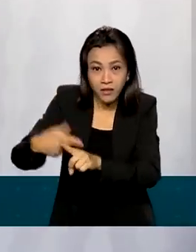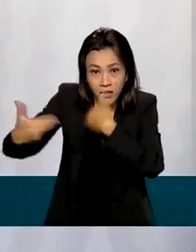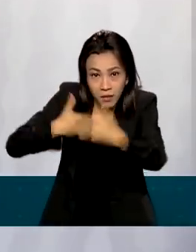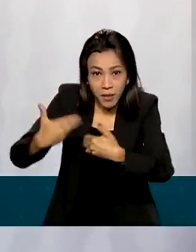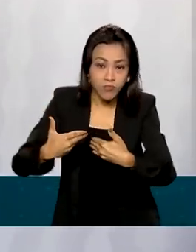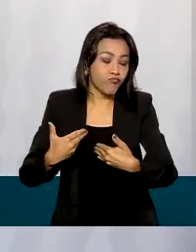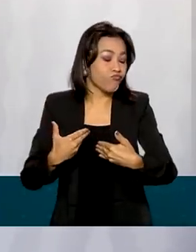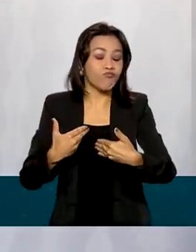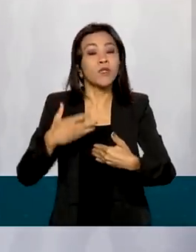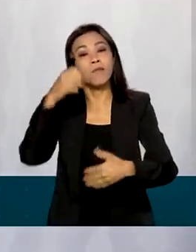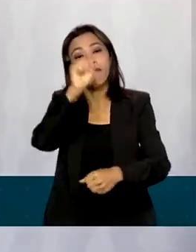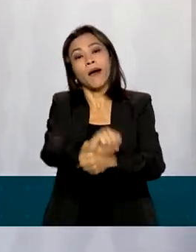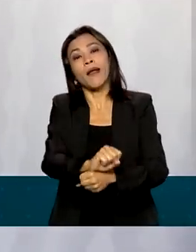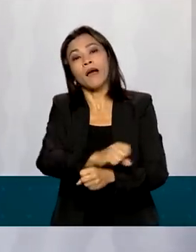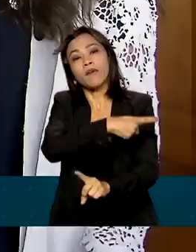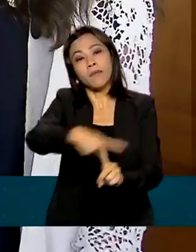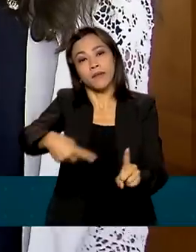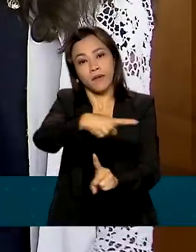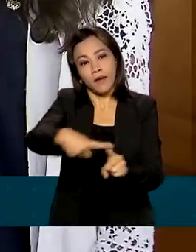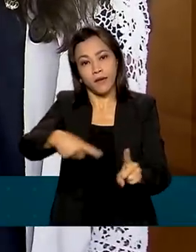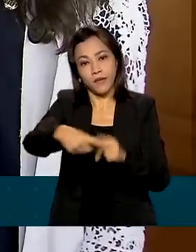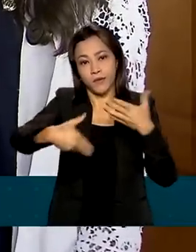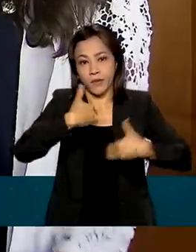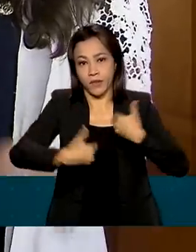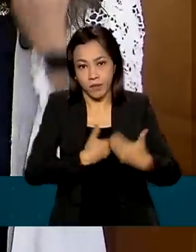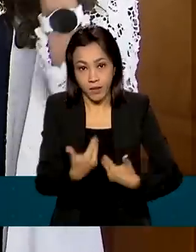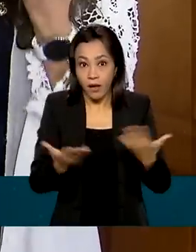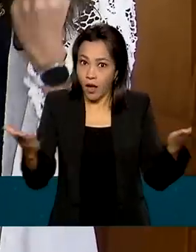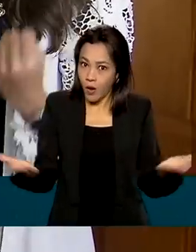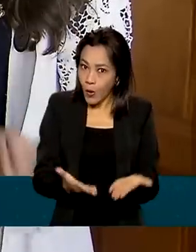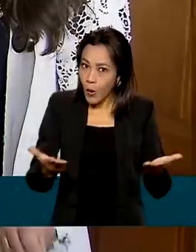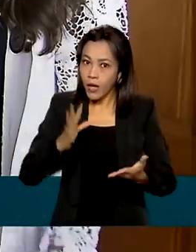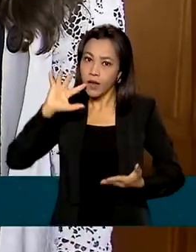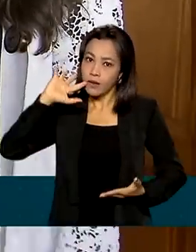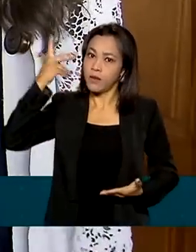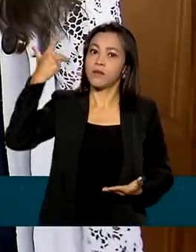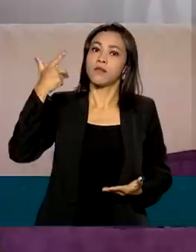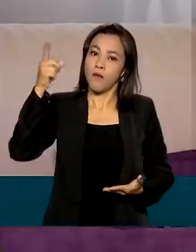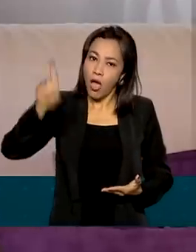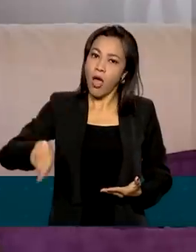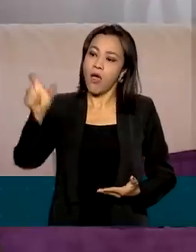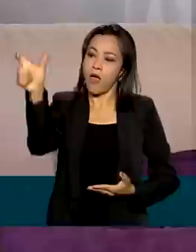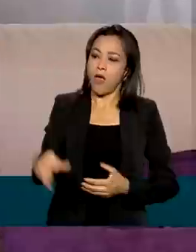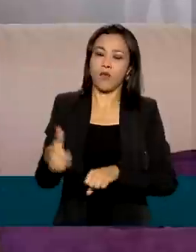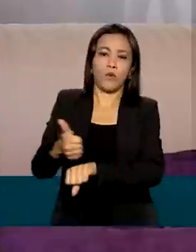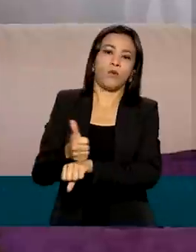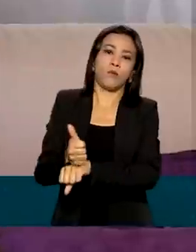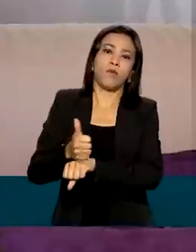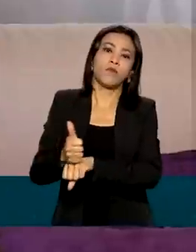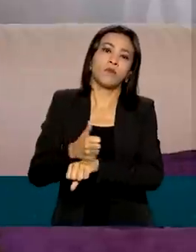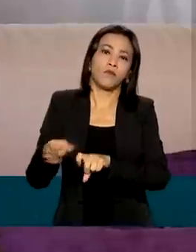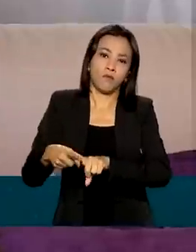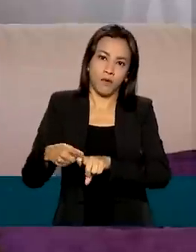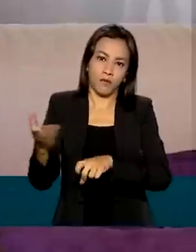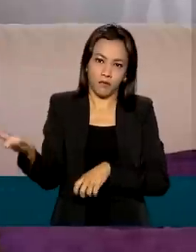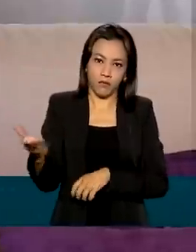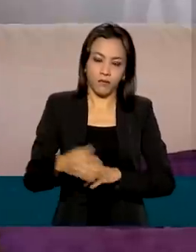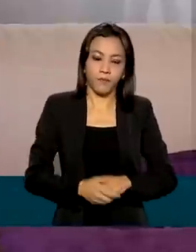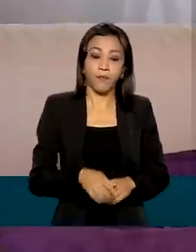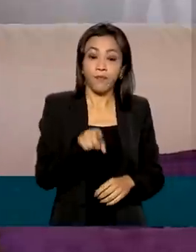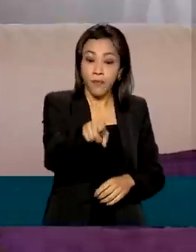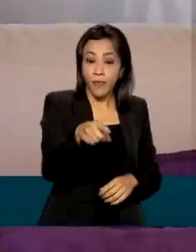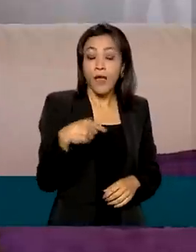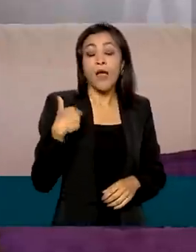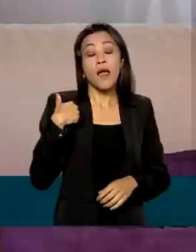tratamento ficava pela metade. Agora, a decisão é do médico. É uma conquista, porque quando